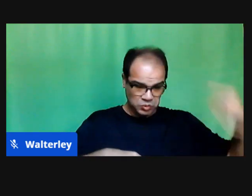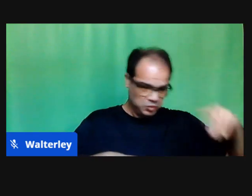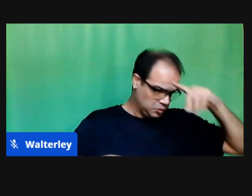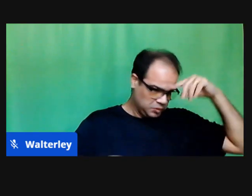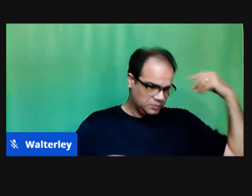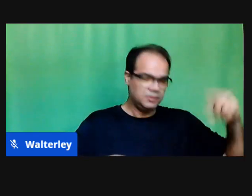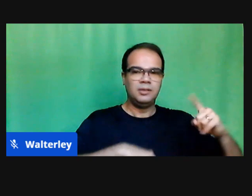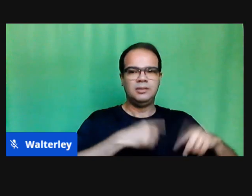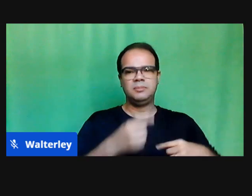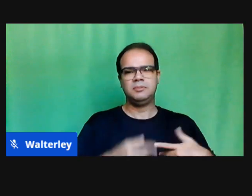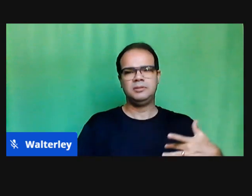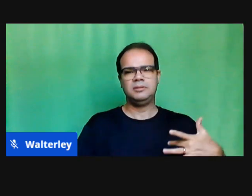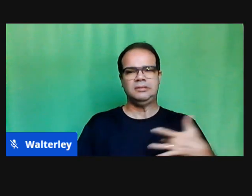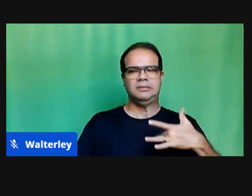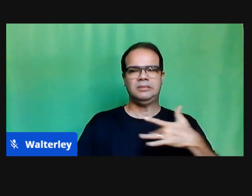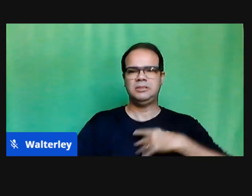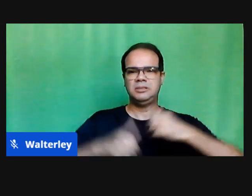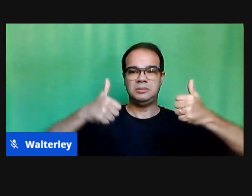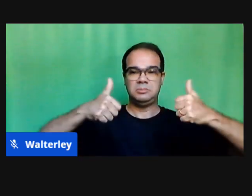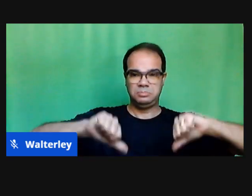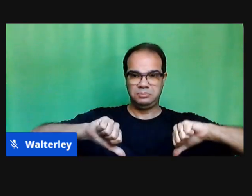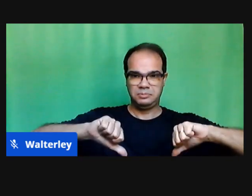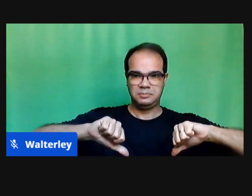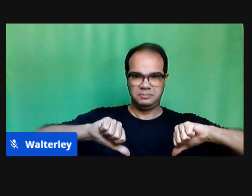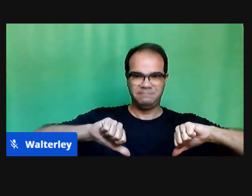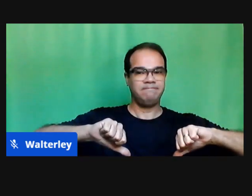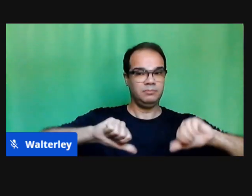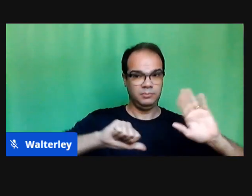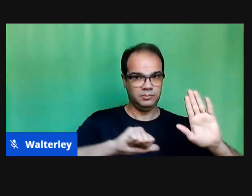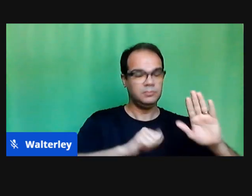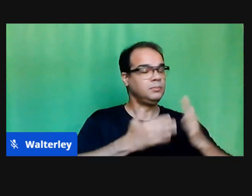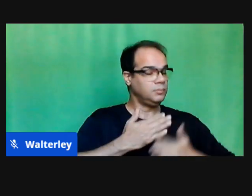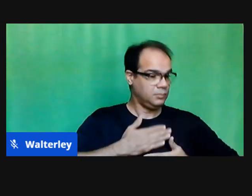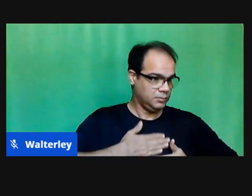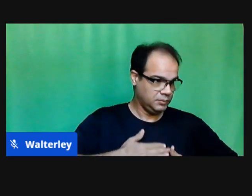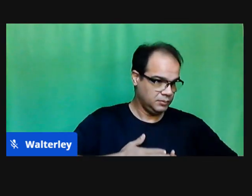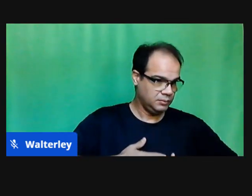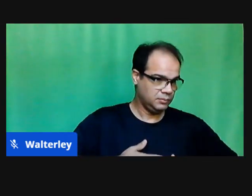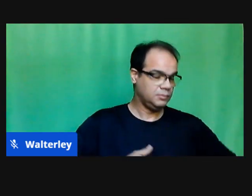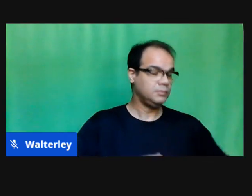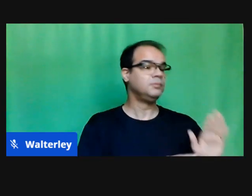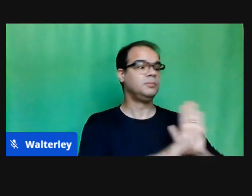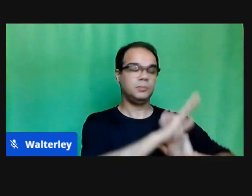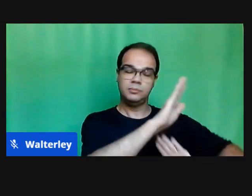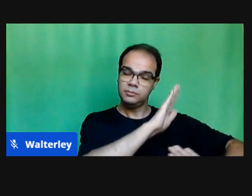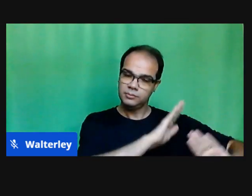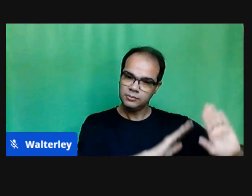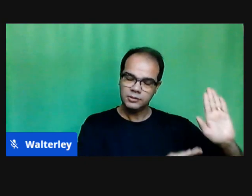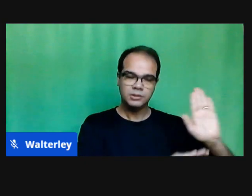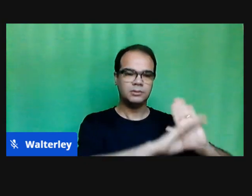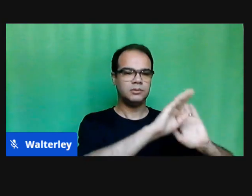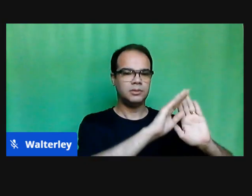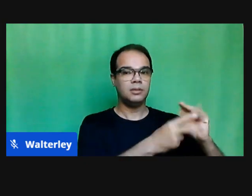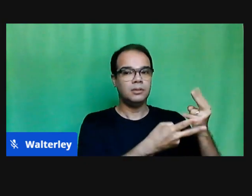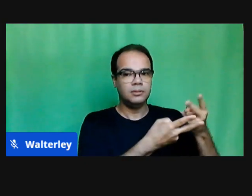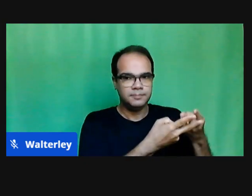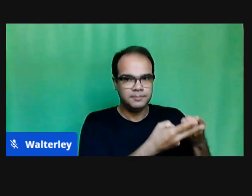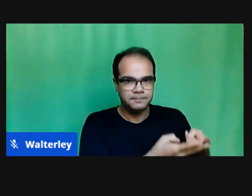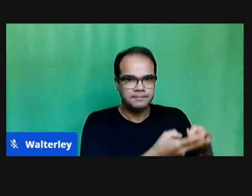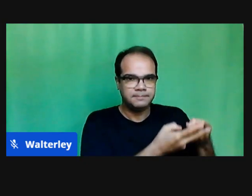gerar nelas um estresse ou nas famílias e também não podemos negligenciar, não podemos